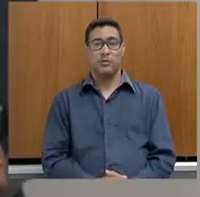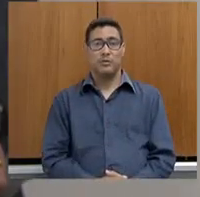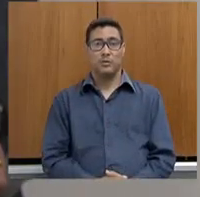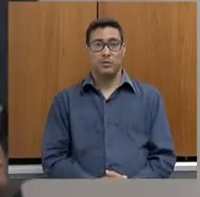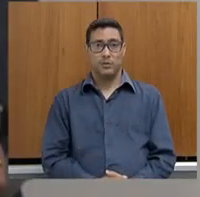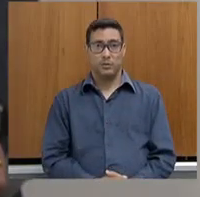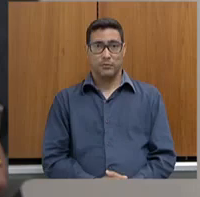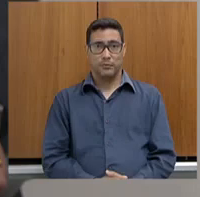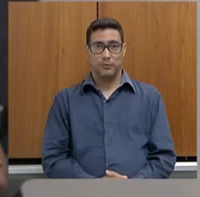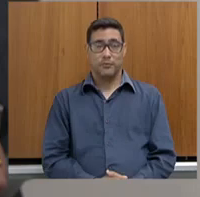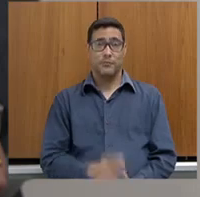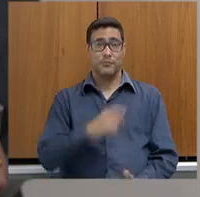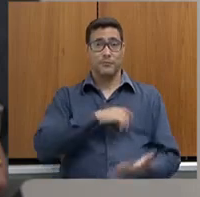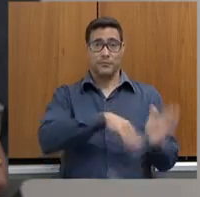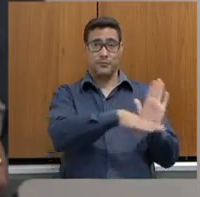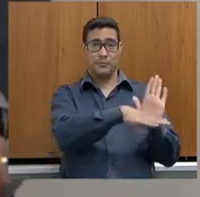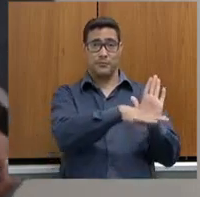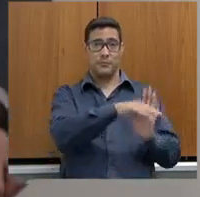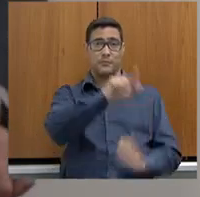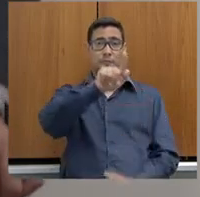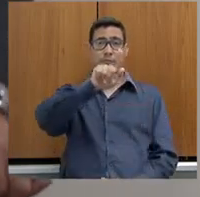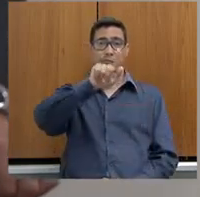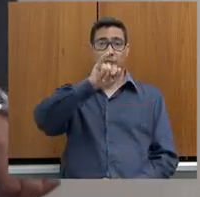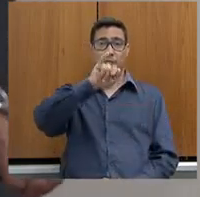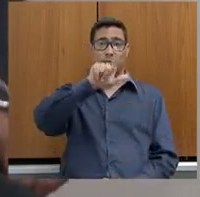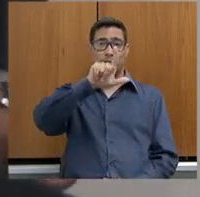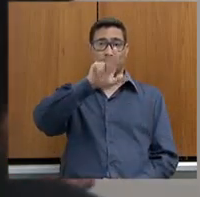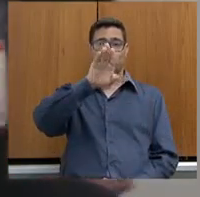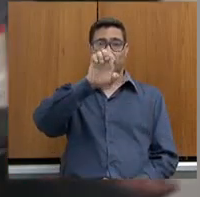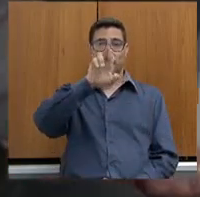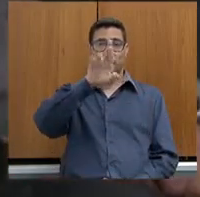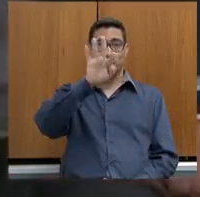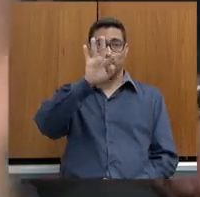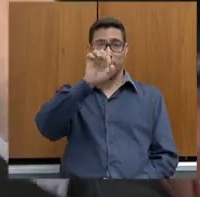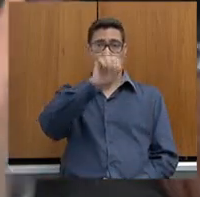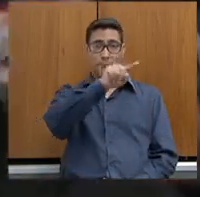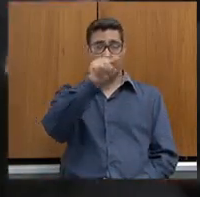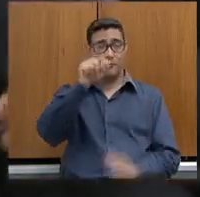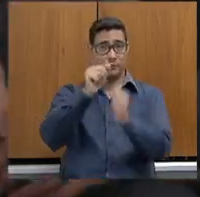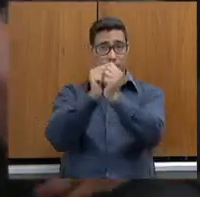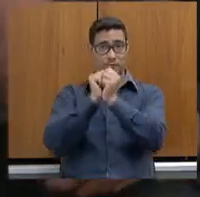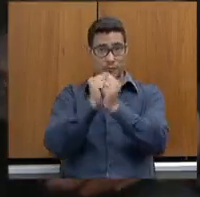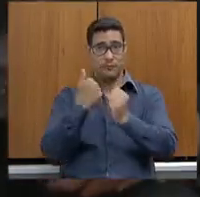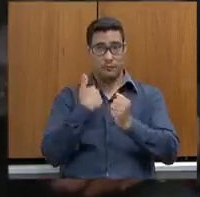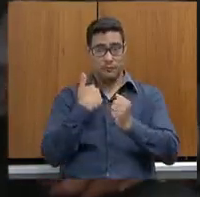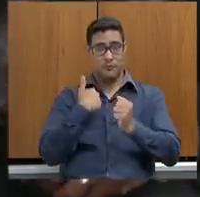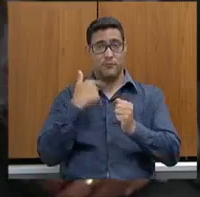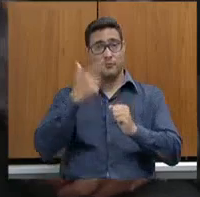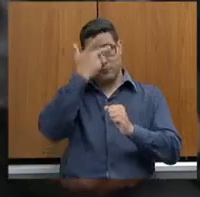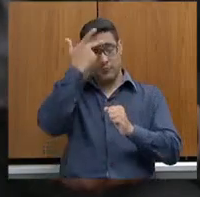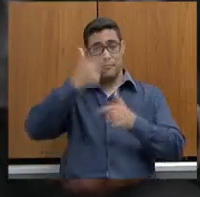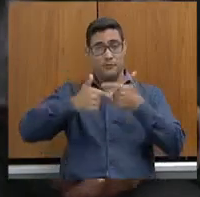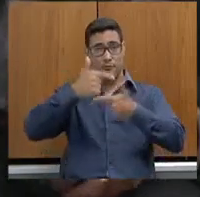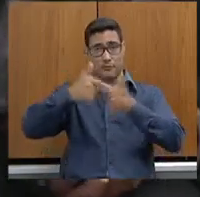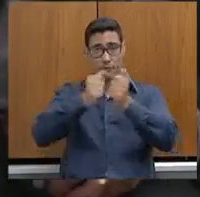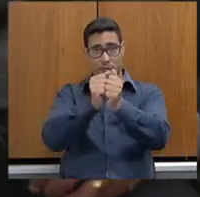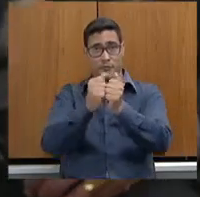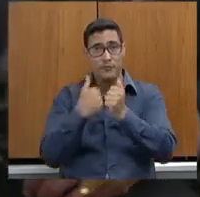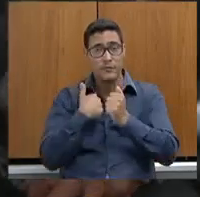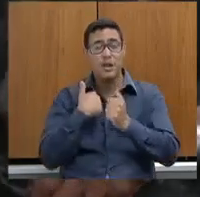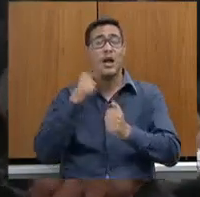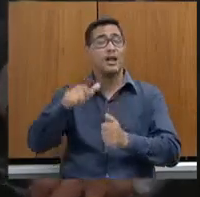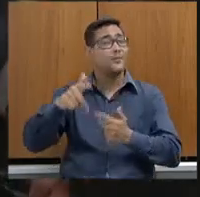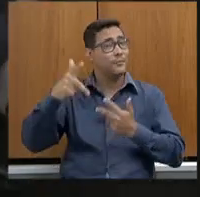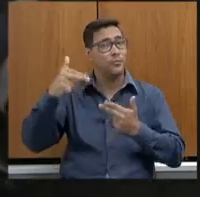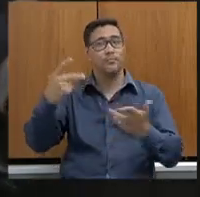E o assessor Gilberto aqui, comandou a viatura rotando também, junto comigo. Lá no meu gabinete tem vários que trabalhou. Era desse